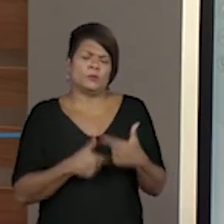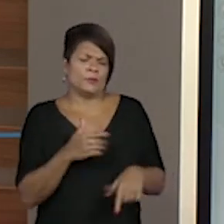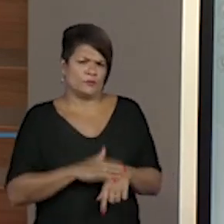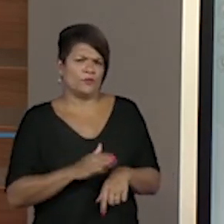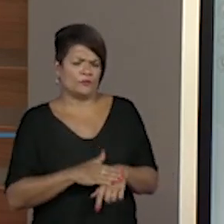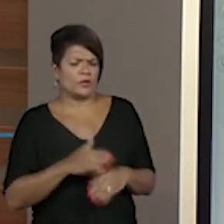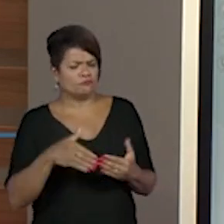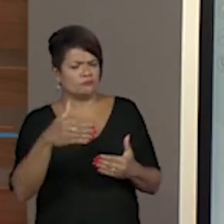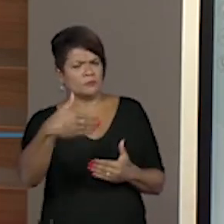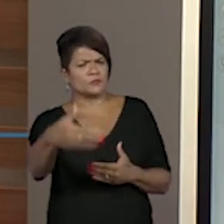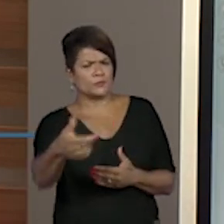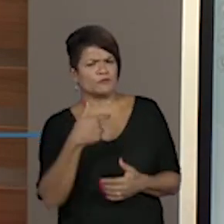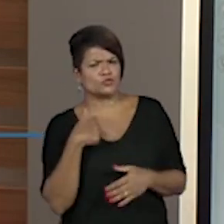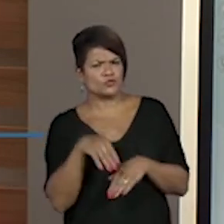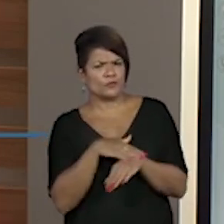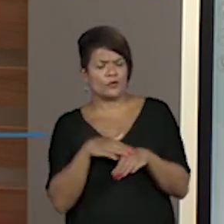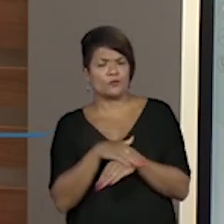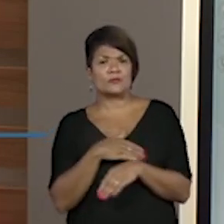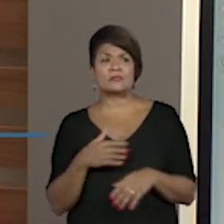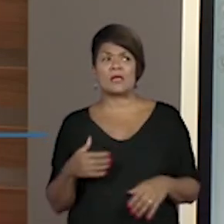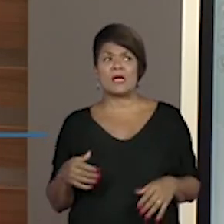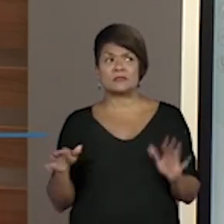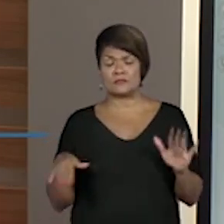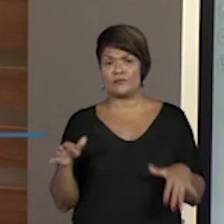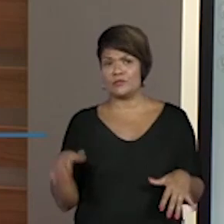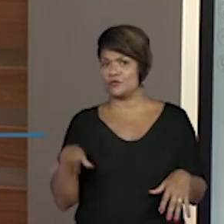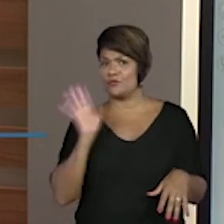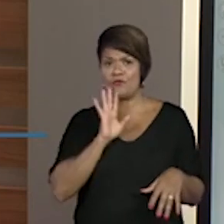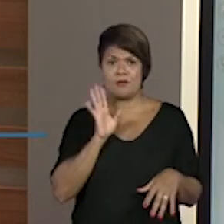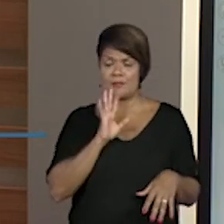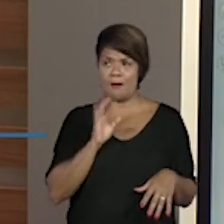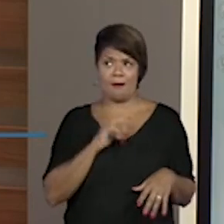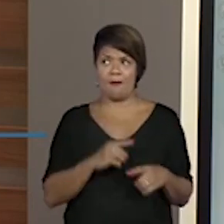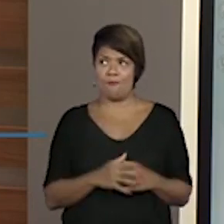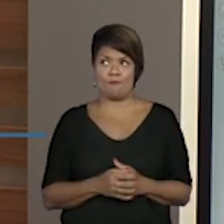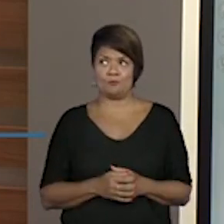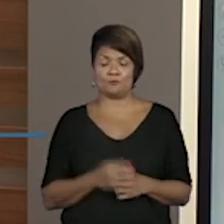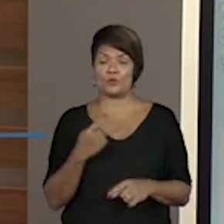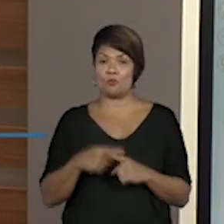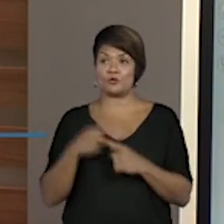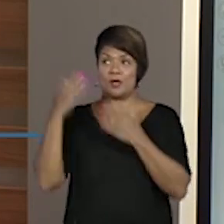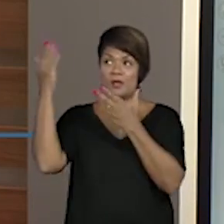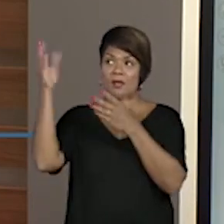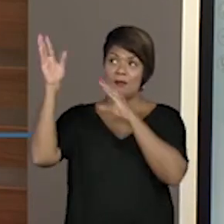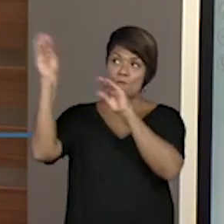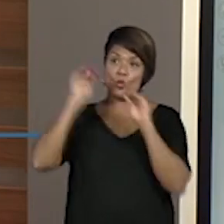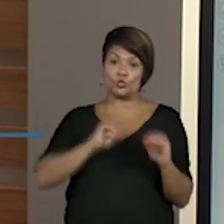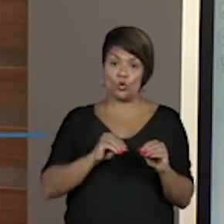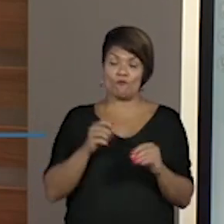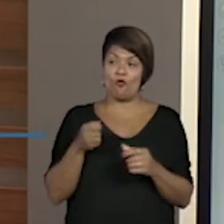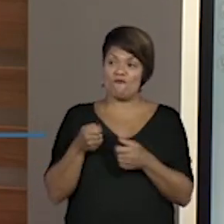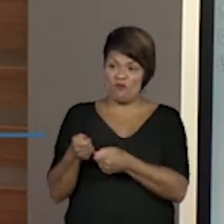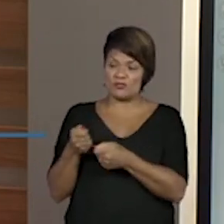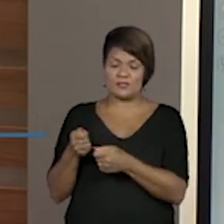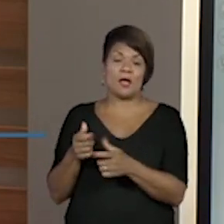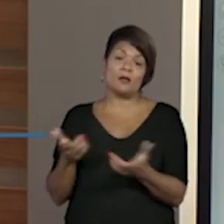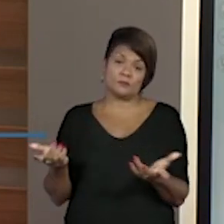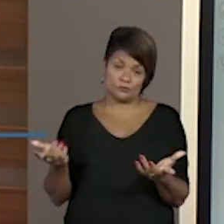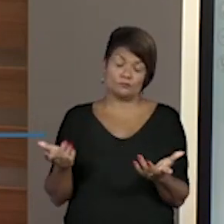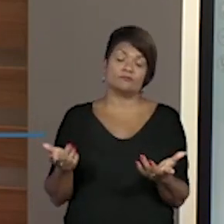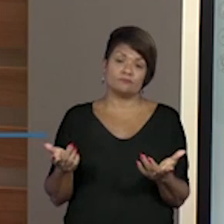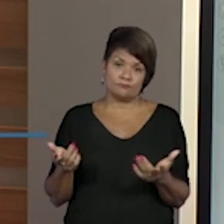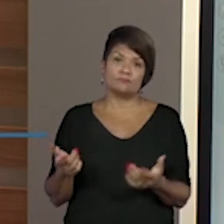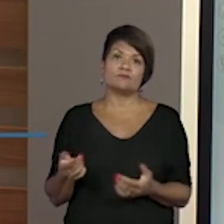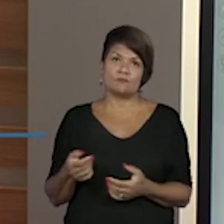pouquinho mais sobre isso, às vezes não foi de uma forma tão legal que aconteceu esse processo migratório. Às vezes não foi legal, foi um processo